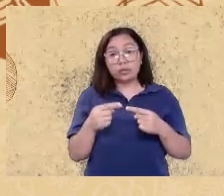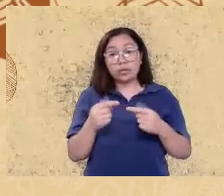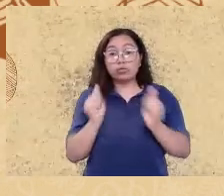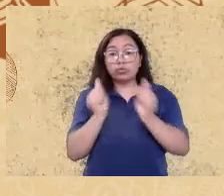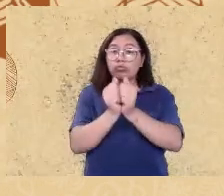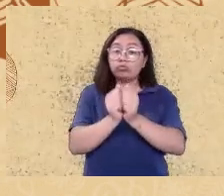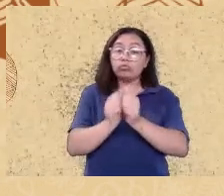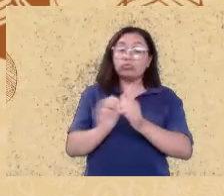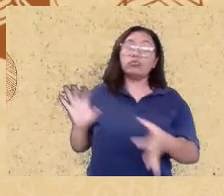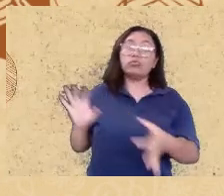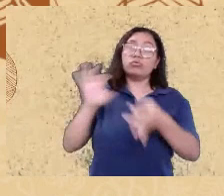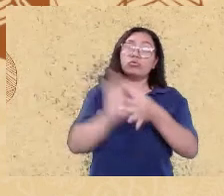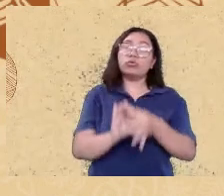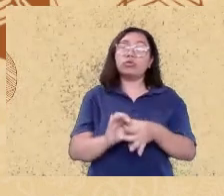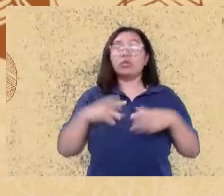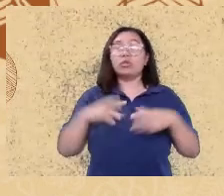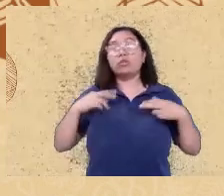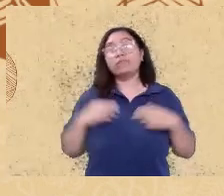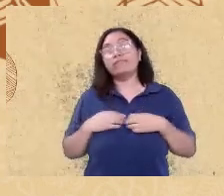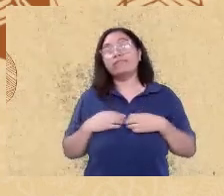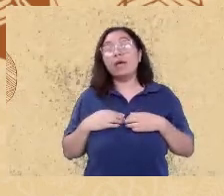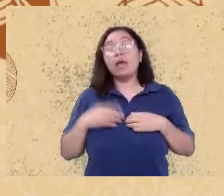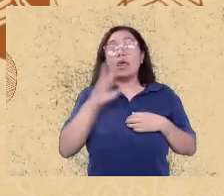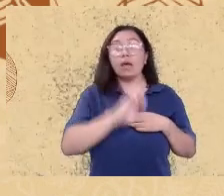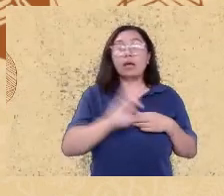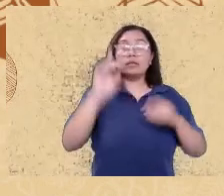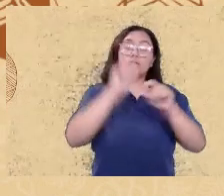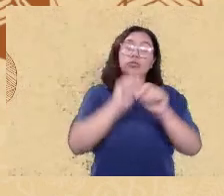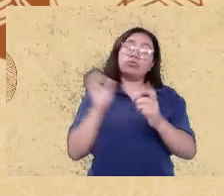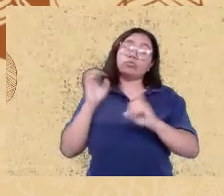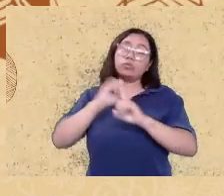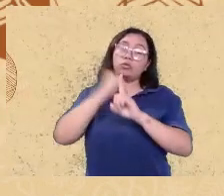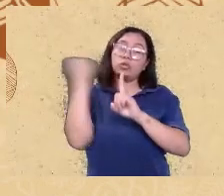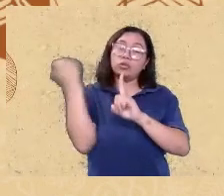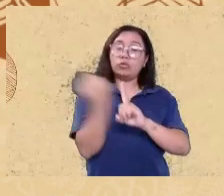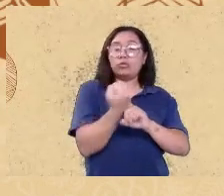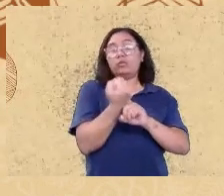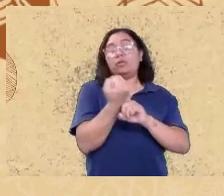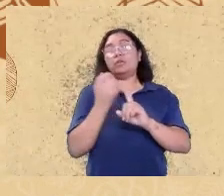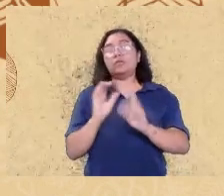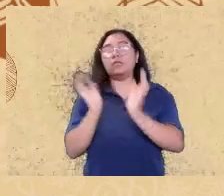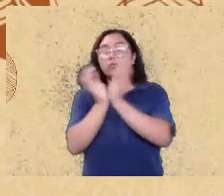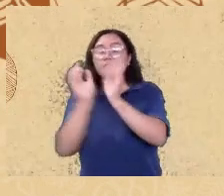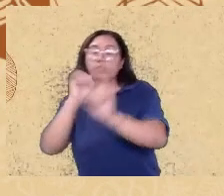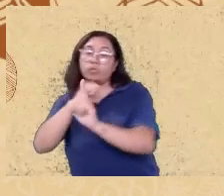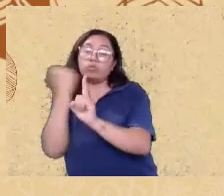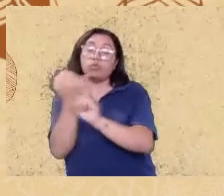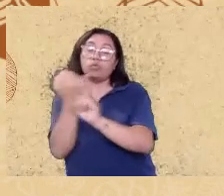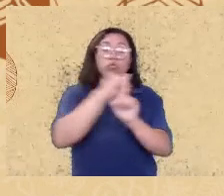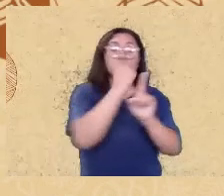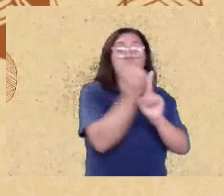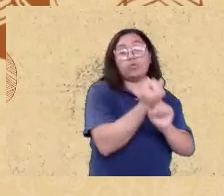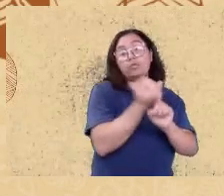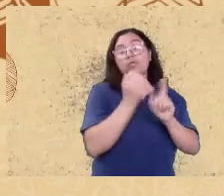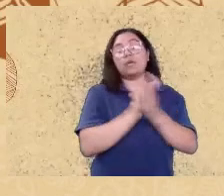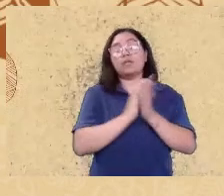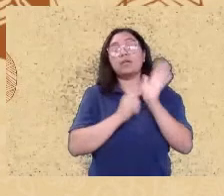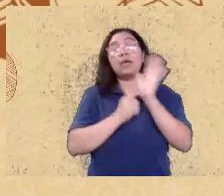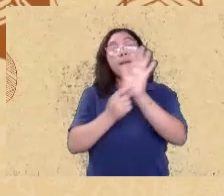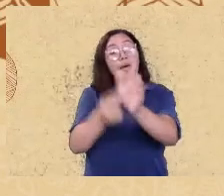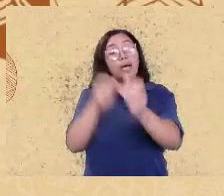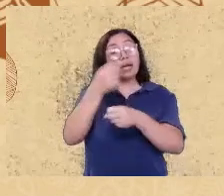realidade dos diversos grupos populacionais e grupos sociais que aparecem nesse veículo de publicação